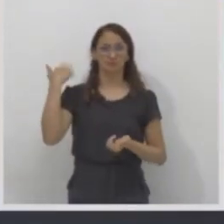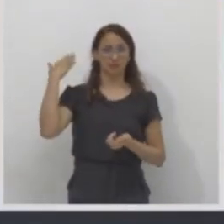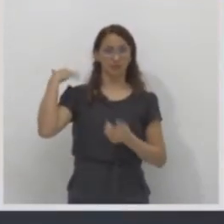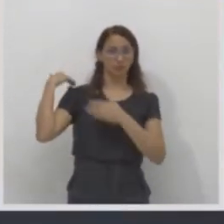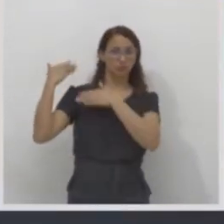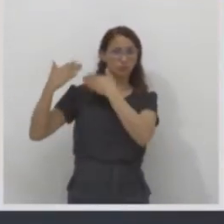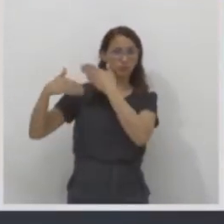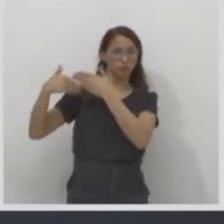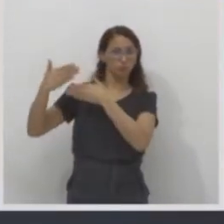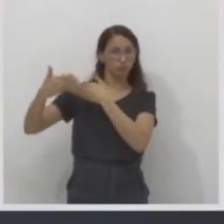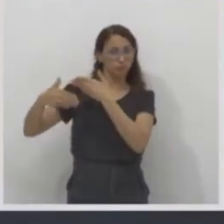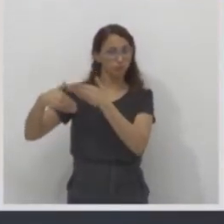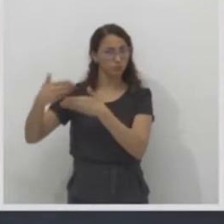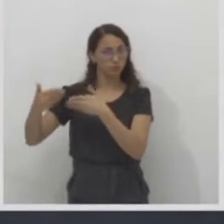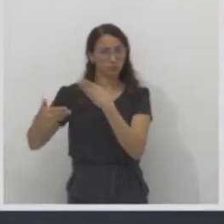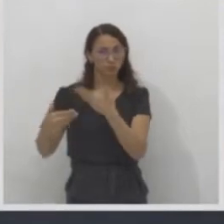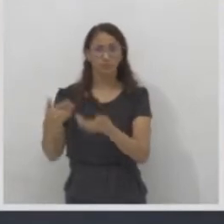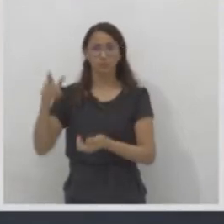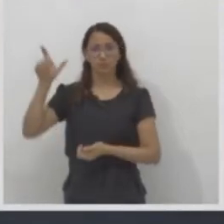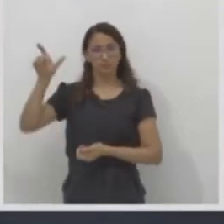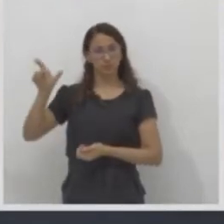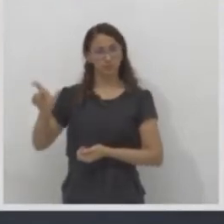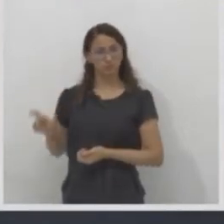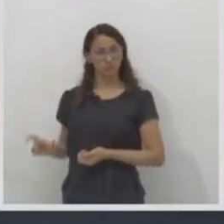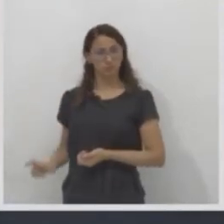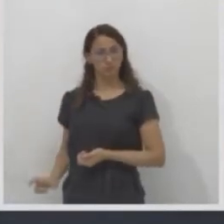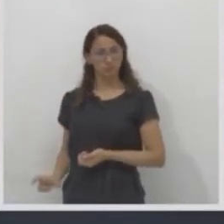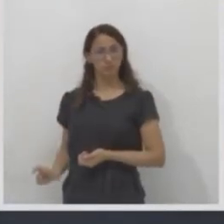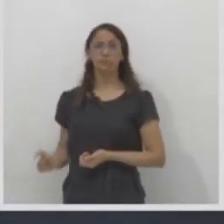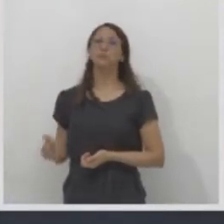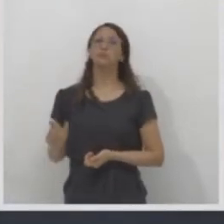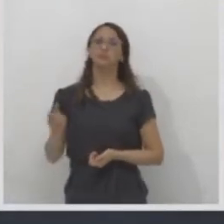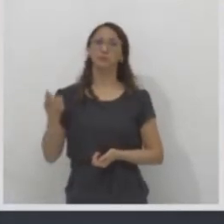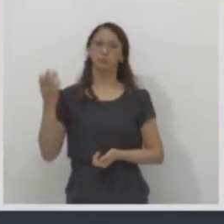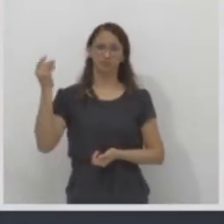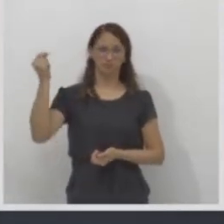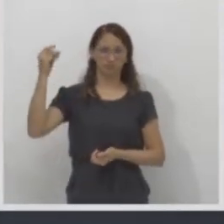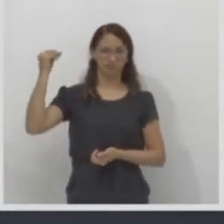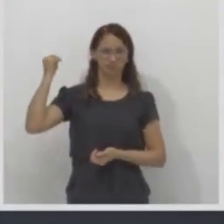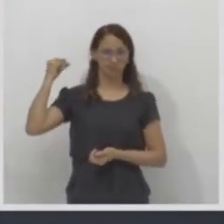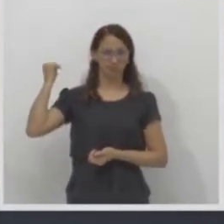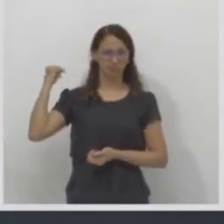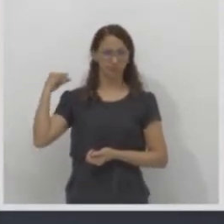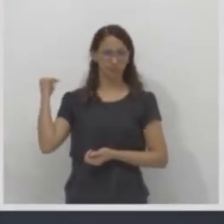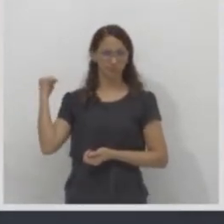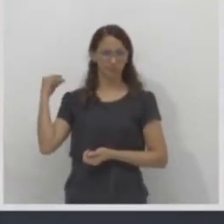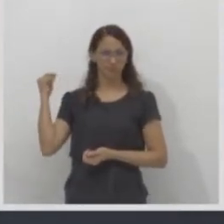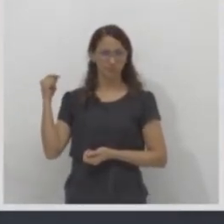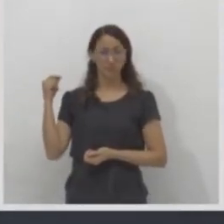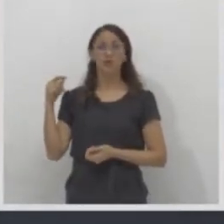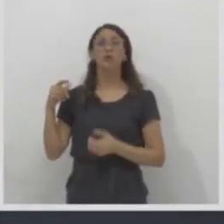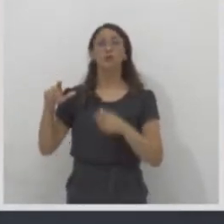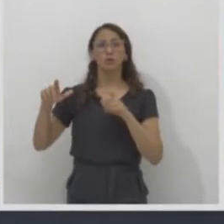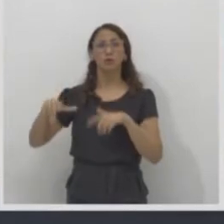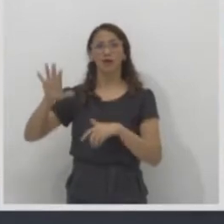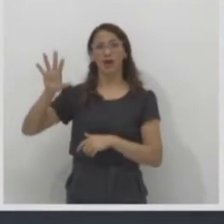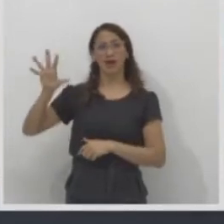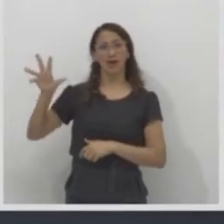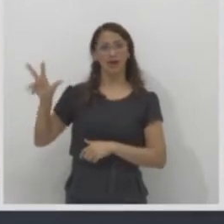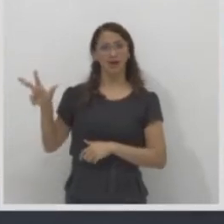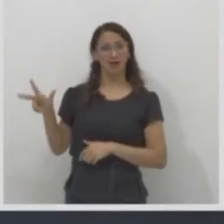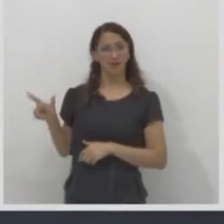científicos, o homem surgiu, o Homo sapiens, surgiu no continente africano.